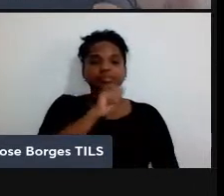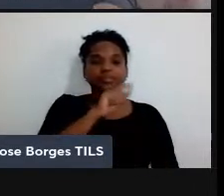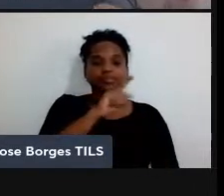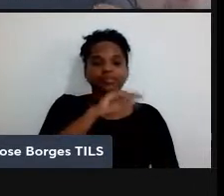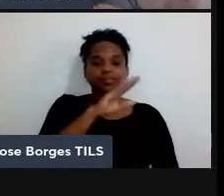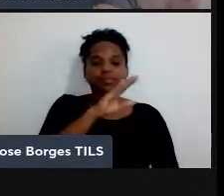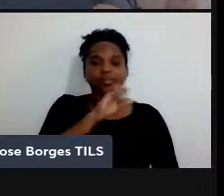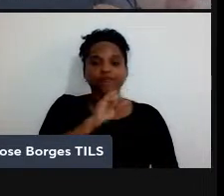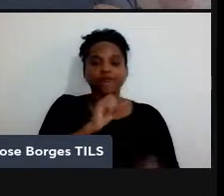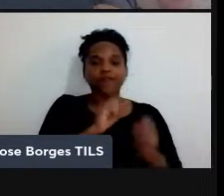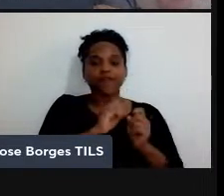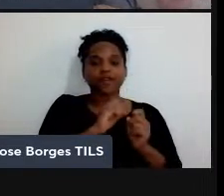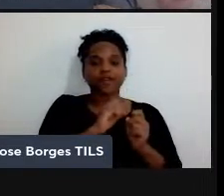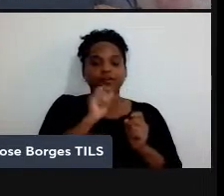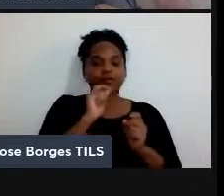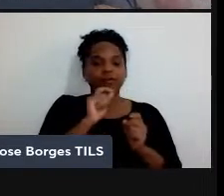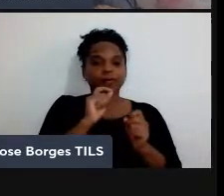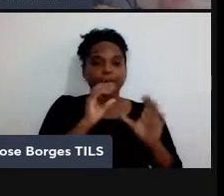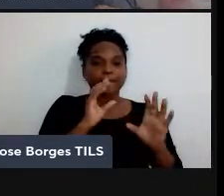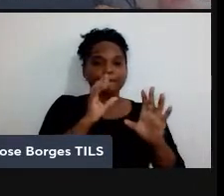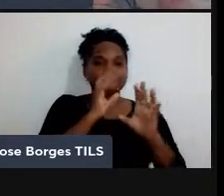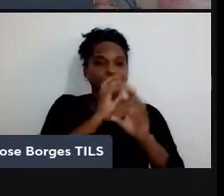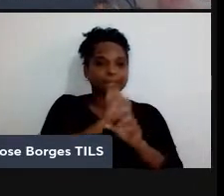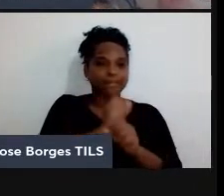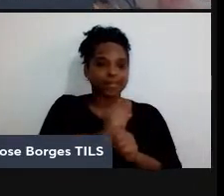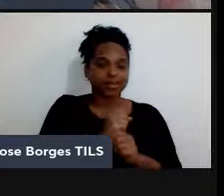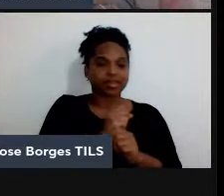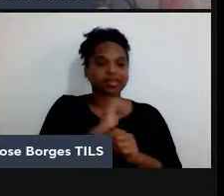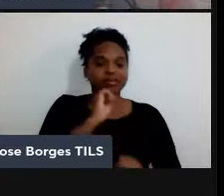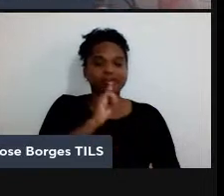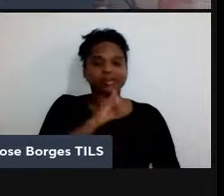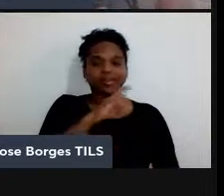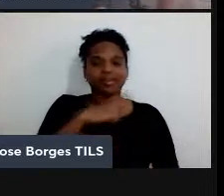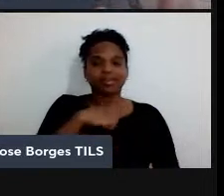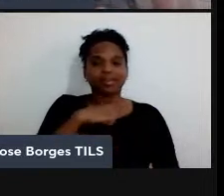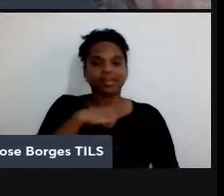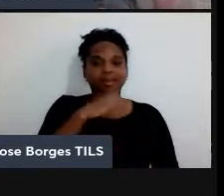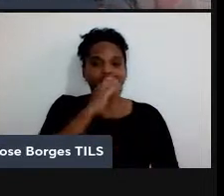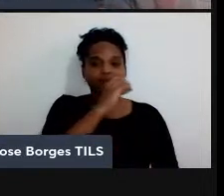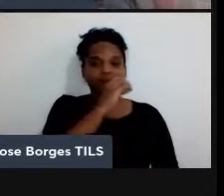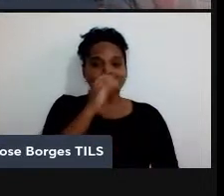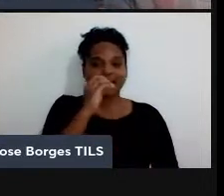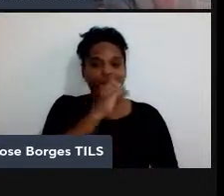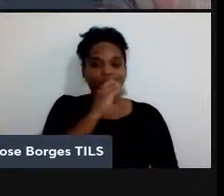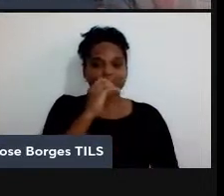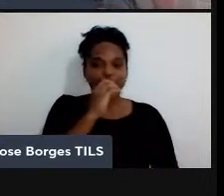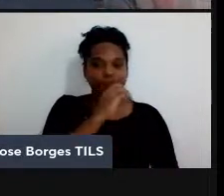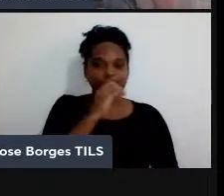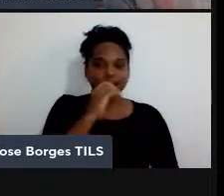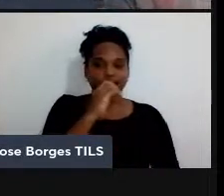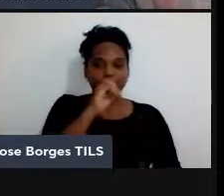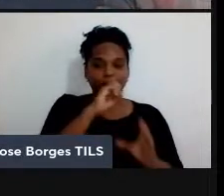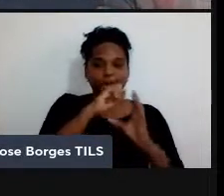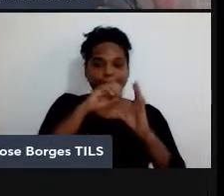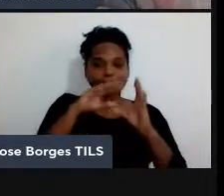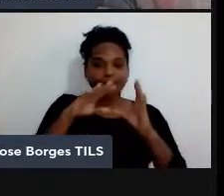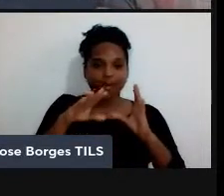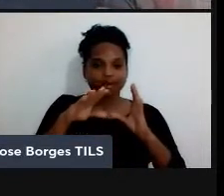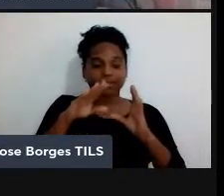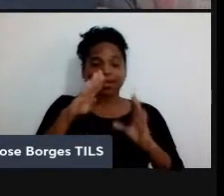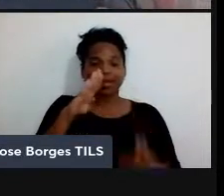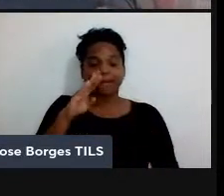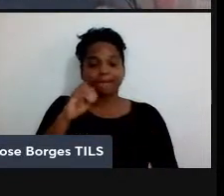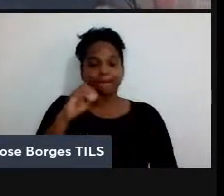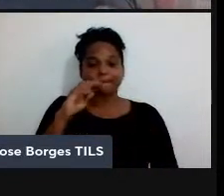mede, por exemplo, se ela obtiver zero, zero, ela manda essa informação, opa, Bob, medir zero, zero. Ou seja, o Bob